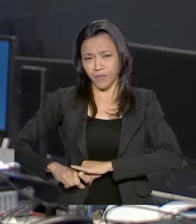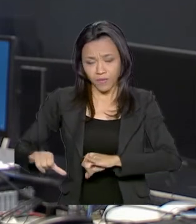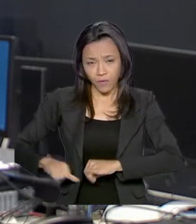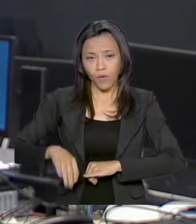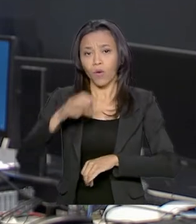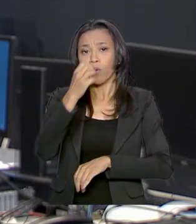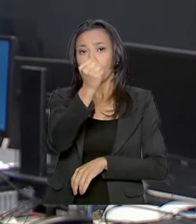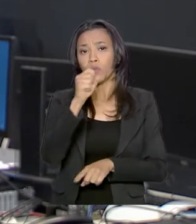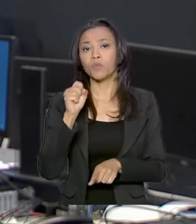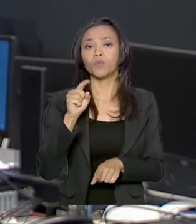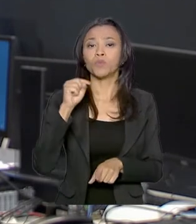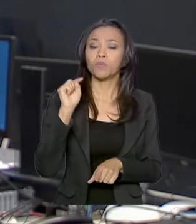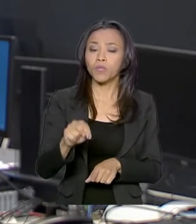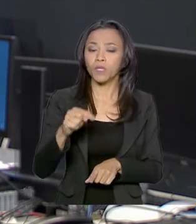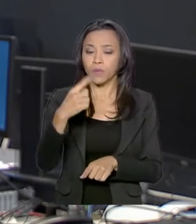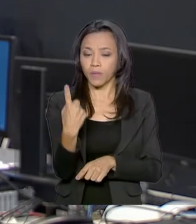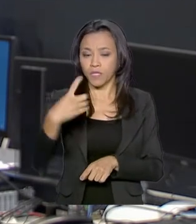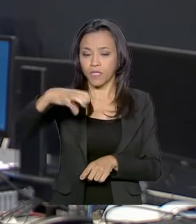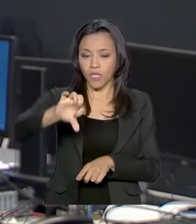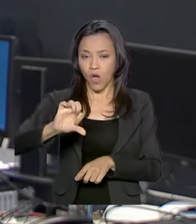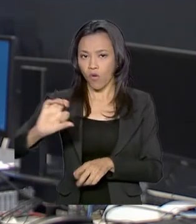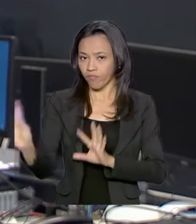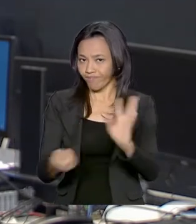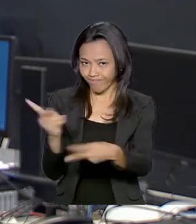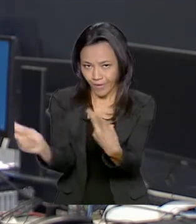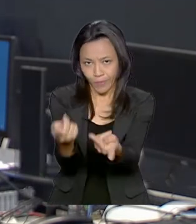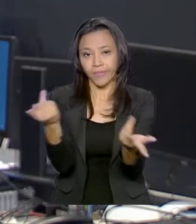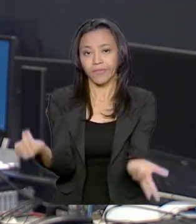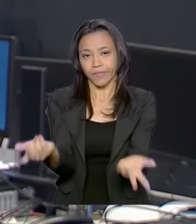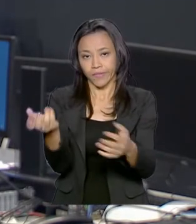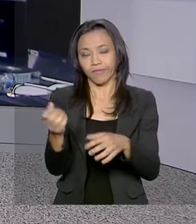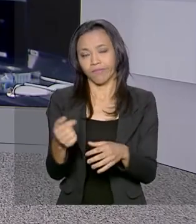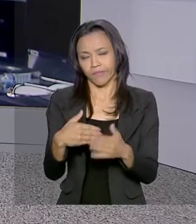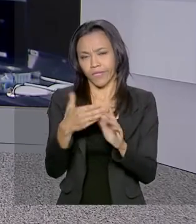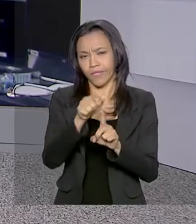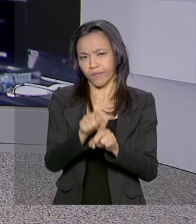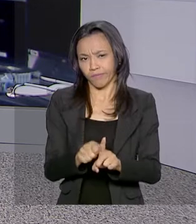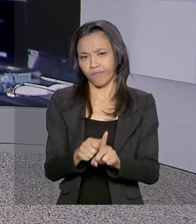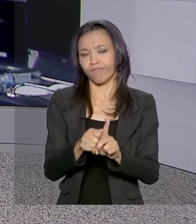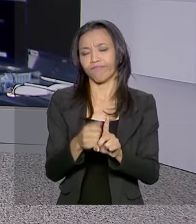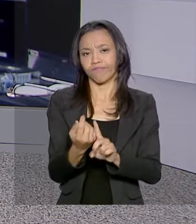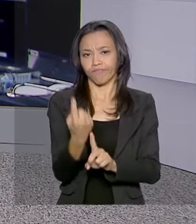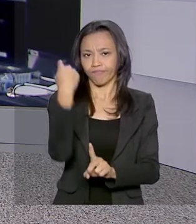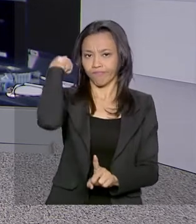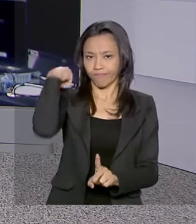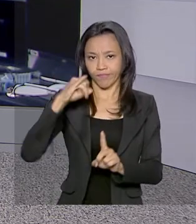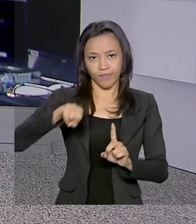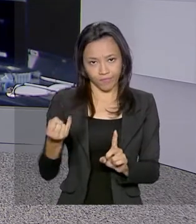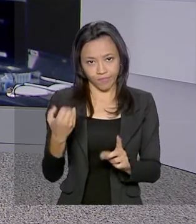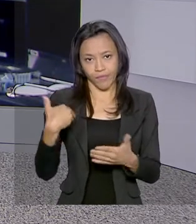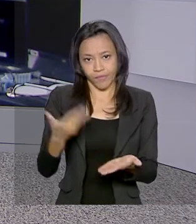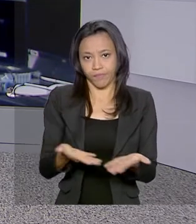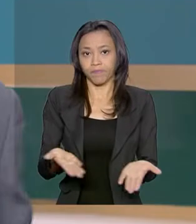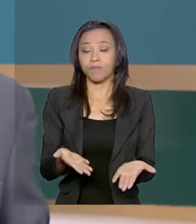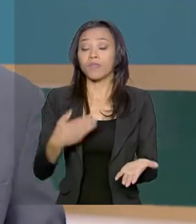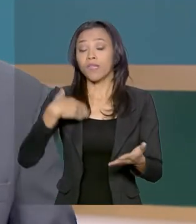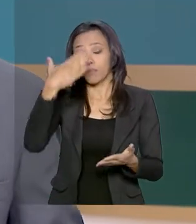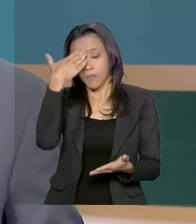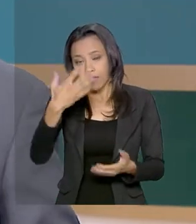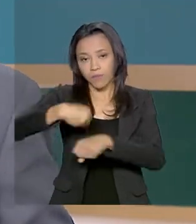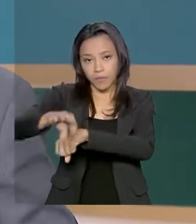8.619 casos de sarampo desde o início do ano. Roberto. Tá certo, Ricardo. Muito obrigado pelas informações.